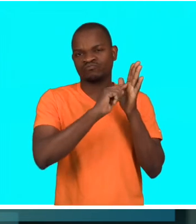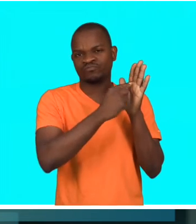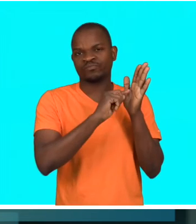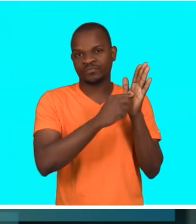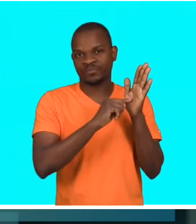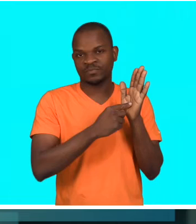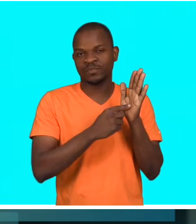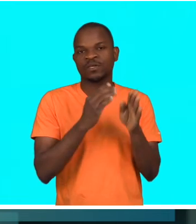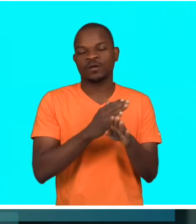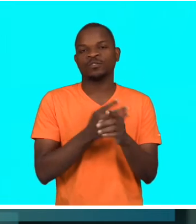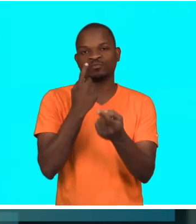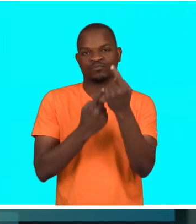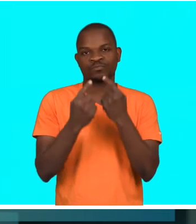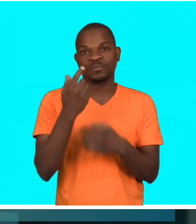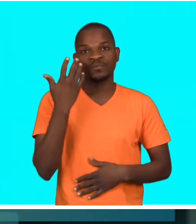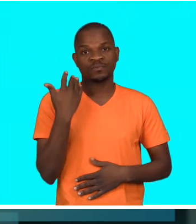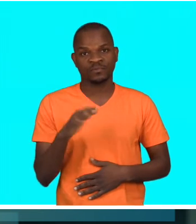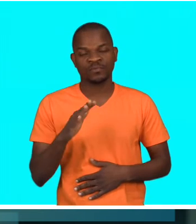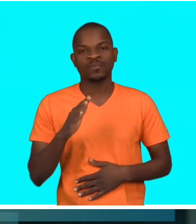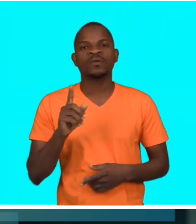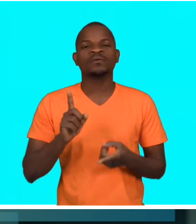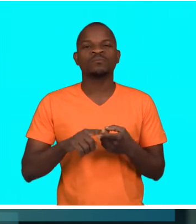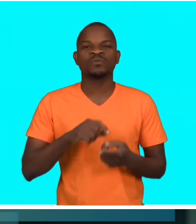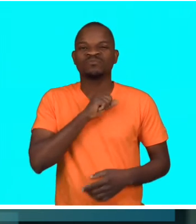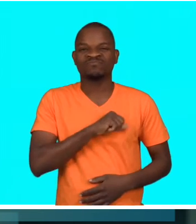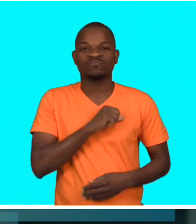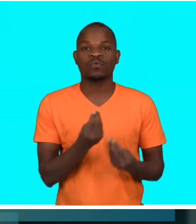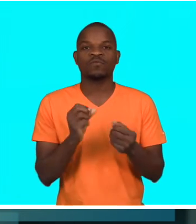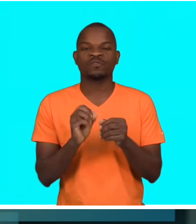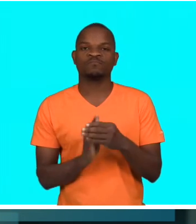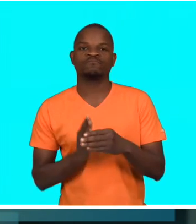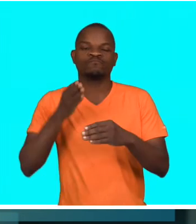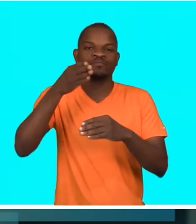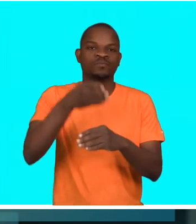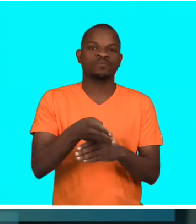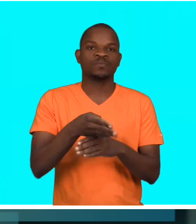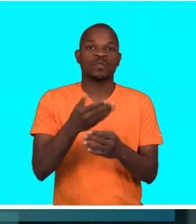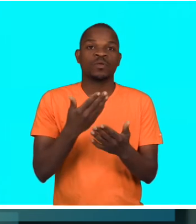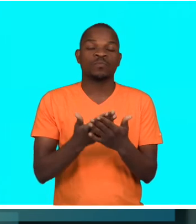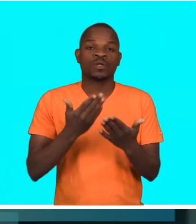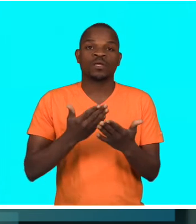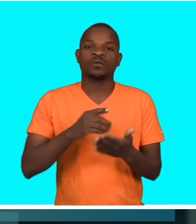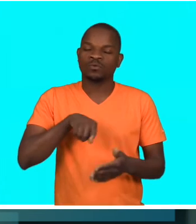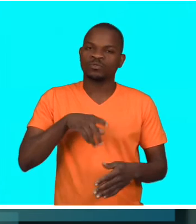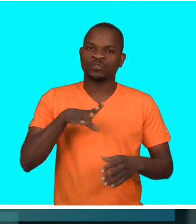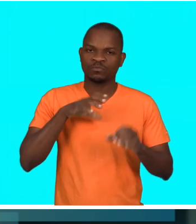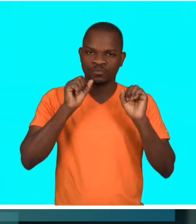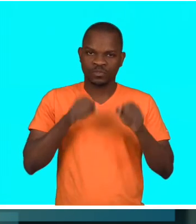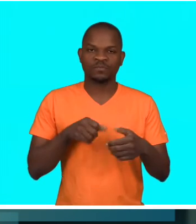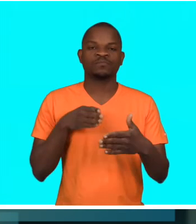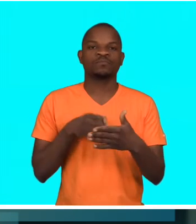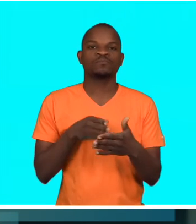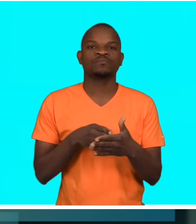delimitações, as diretrizes que são captadas e tentarmos superar todas as barreiras que nós temos, porque de verdade